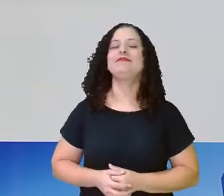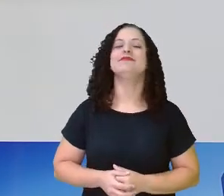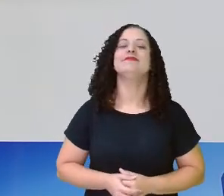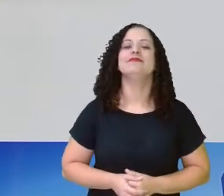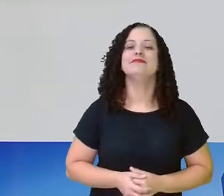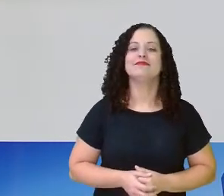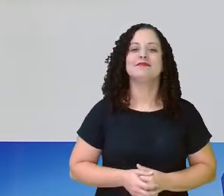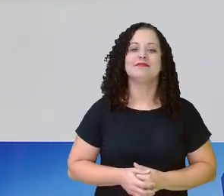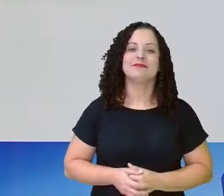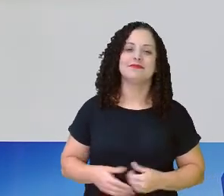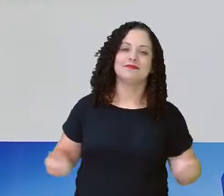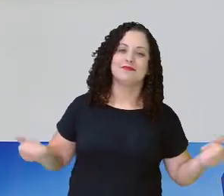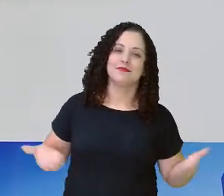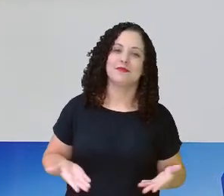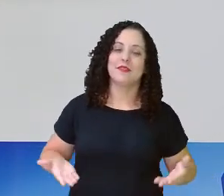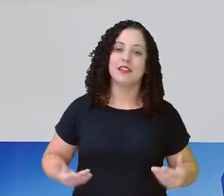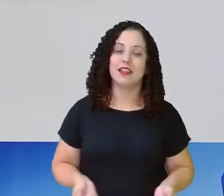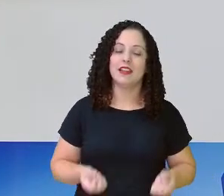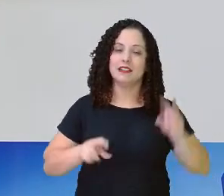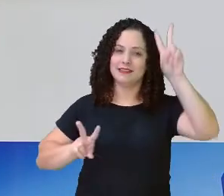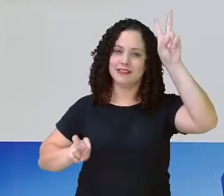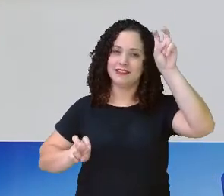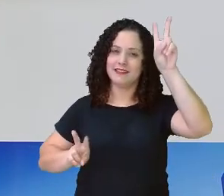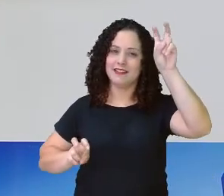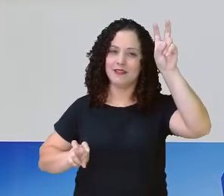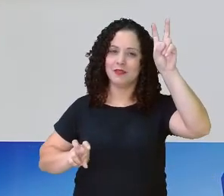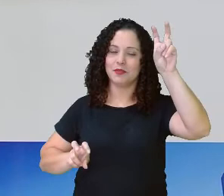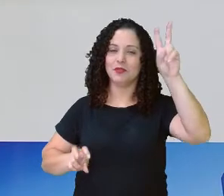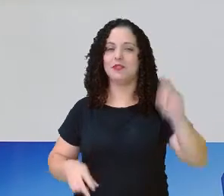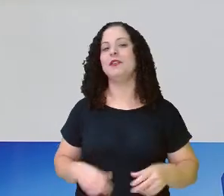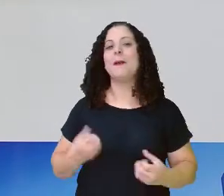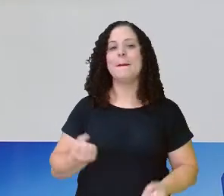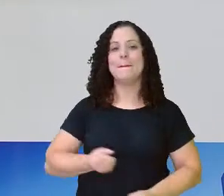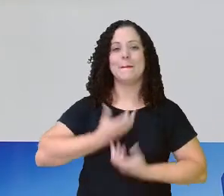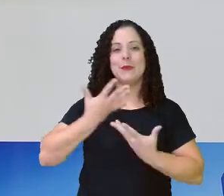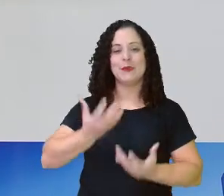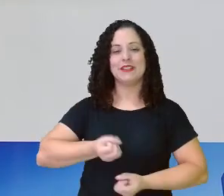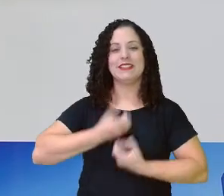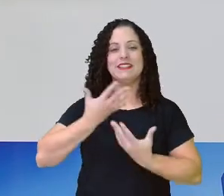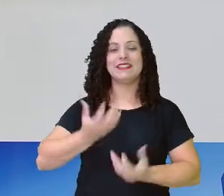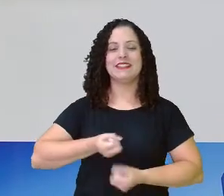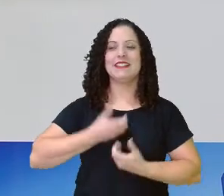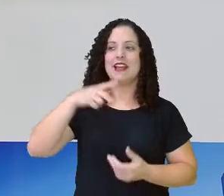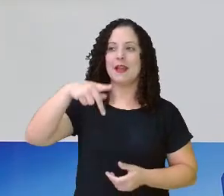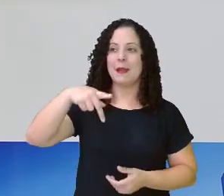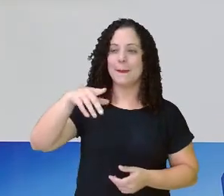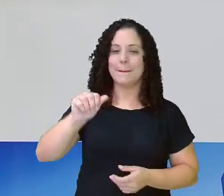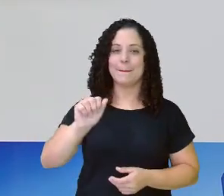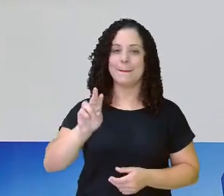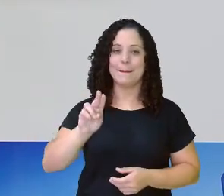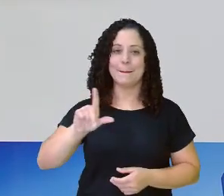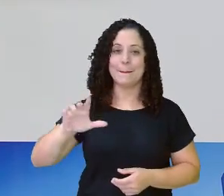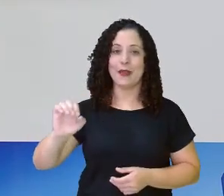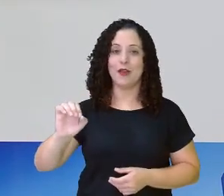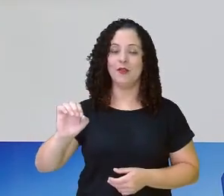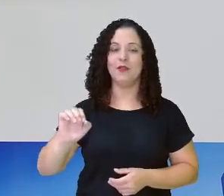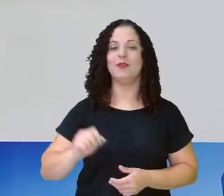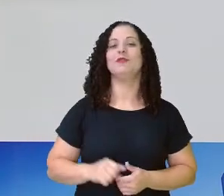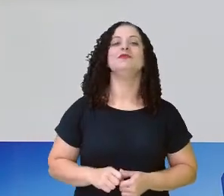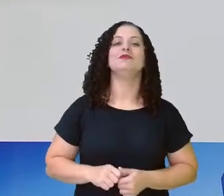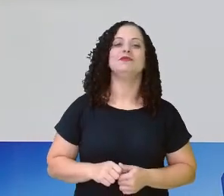nossa aula com essa poesia do nosso Paulo Leminski, grande poeta curitibano.